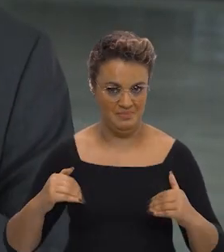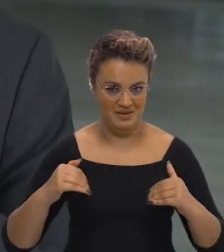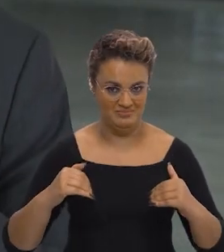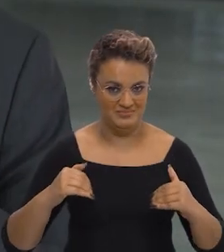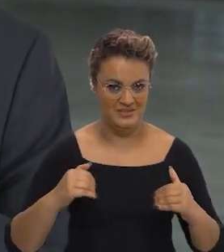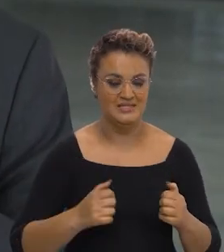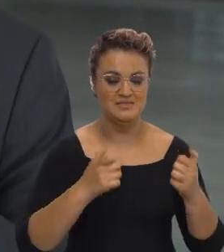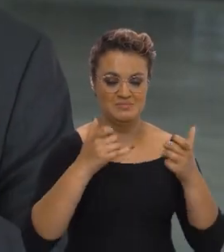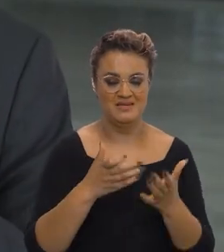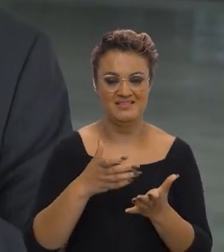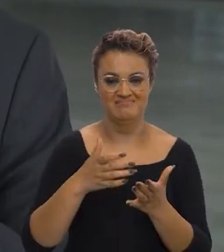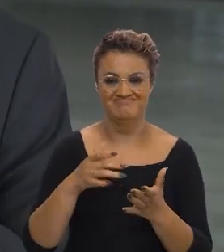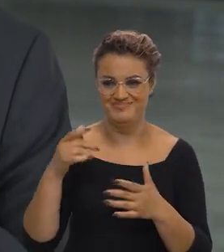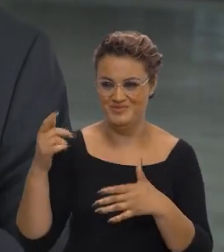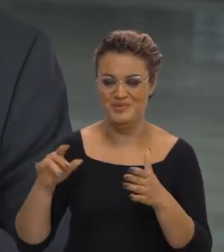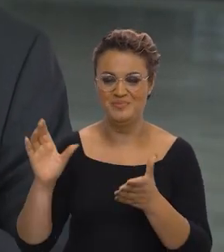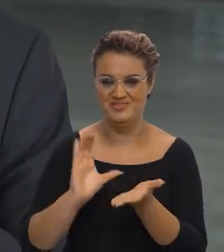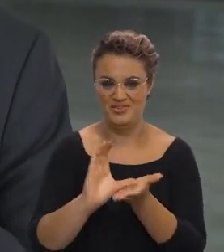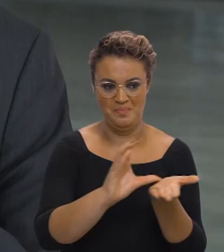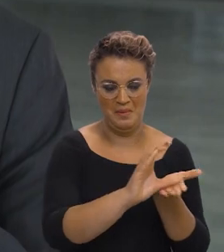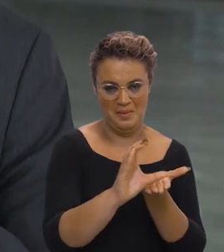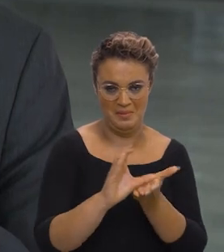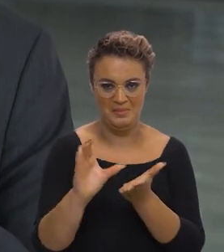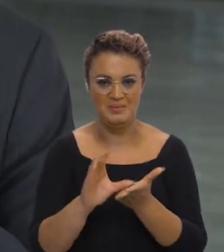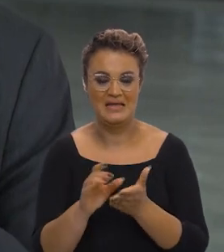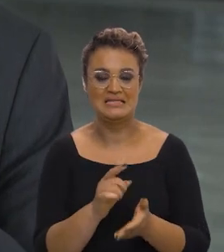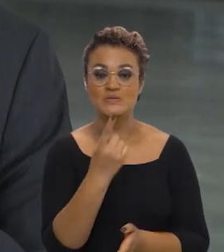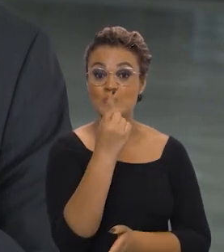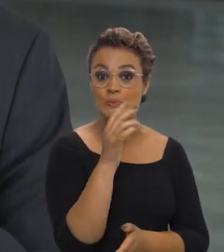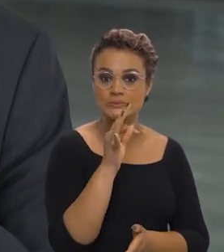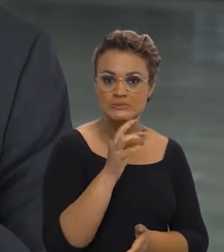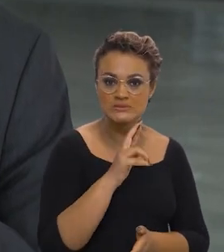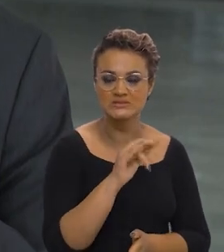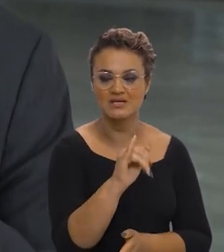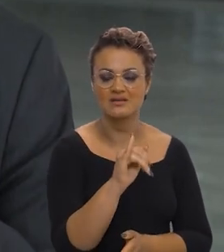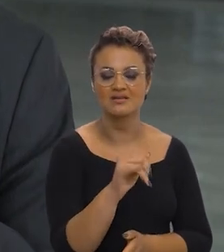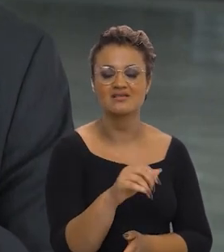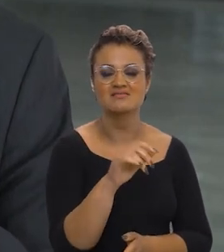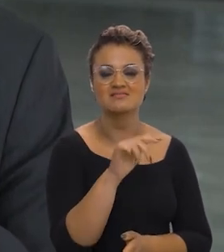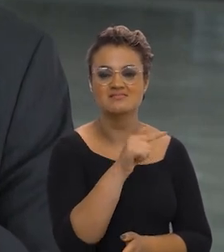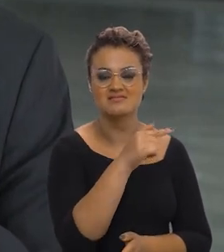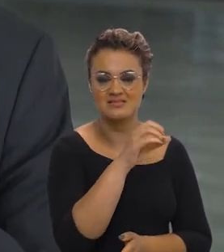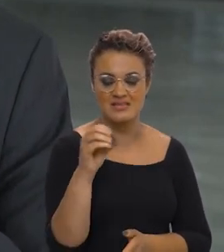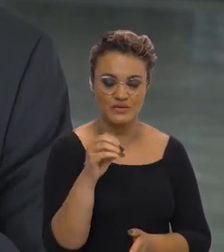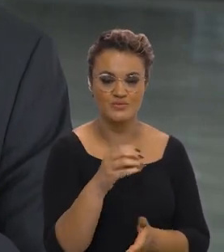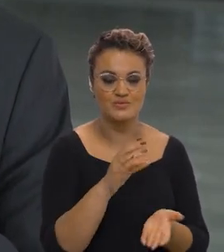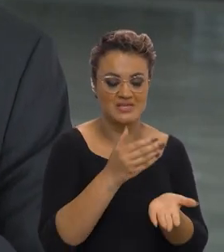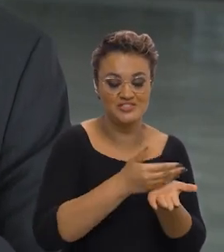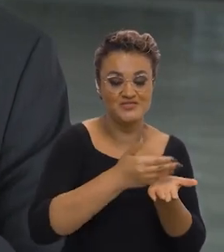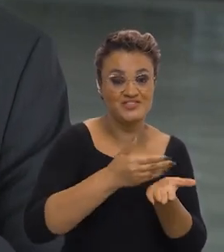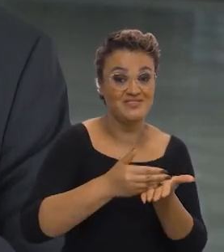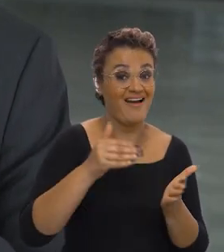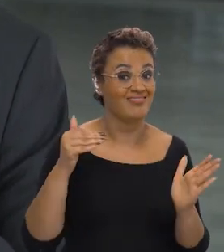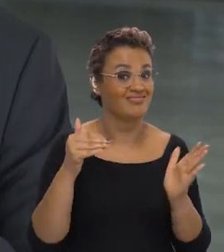de falar da divisão dos recursos. Que esse 1 trilhão e 700, ele está dividido até